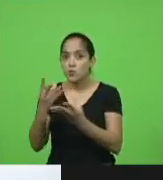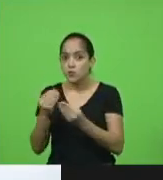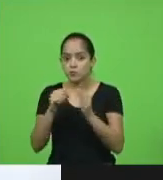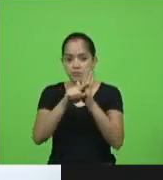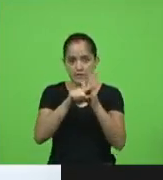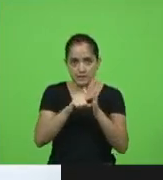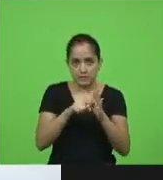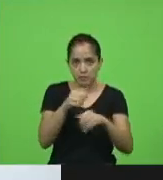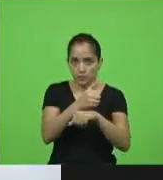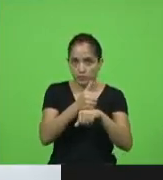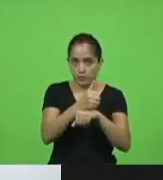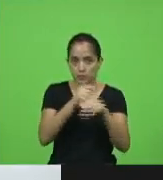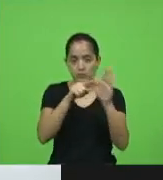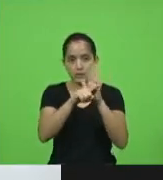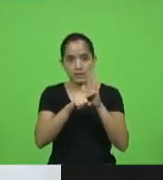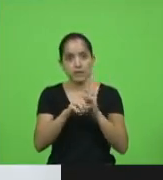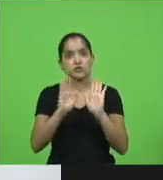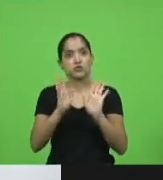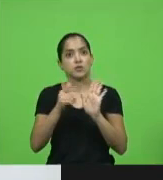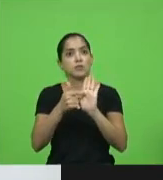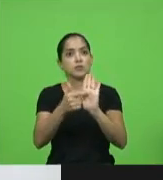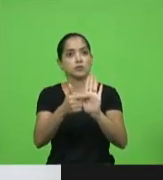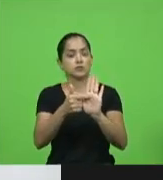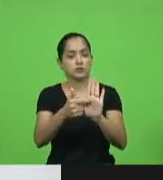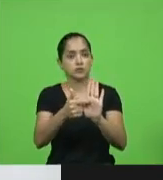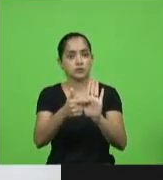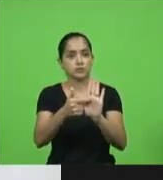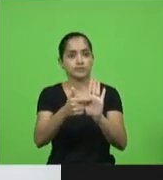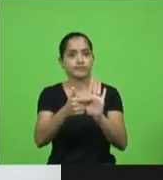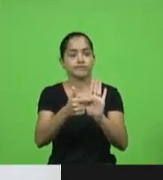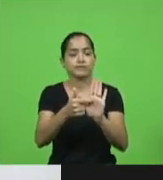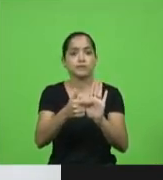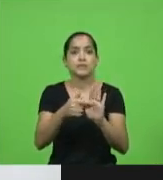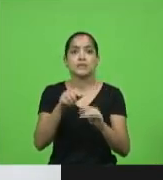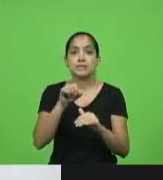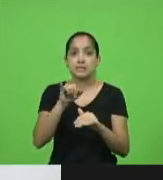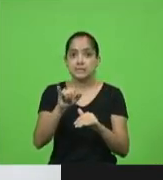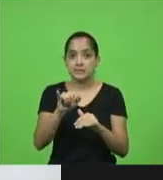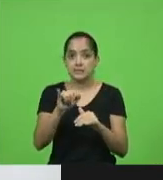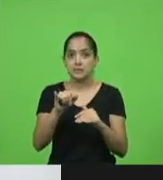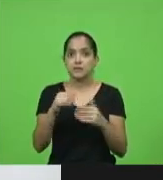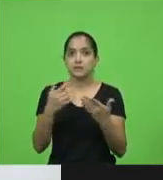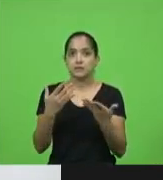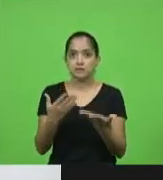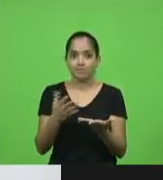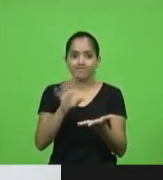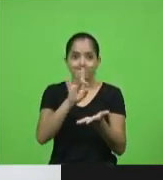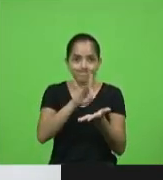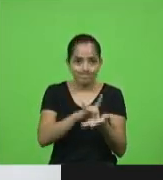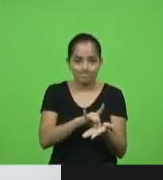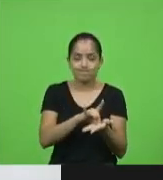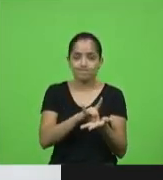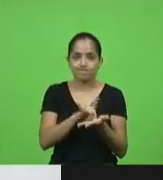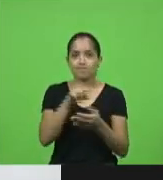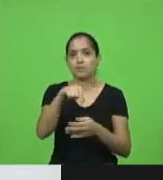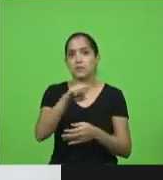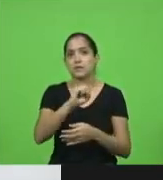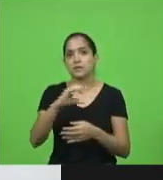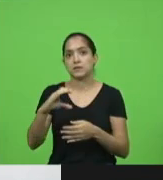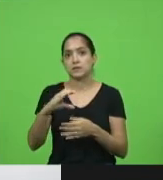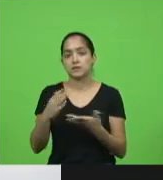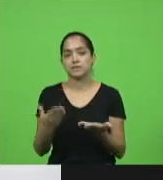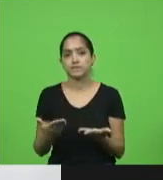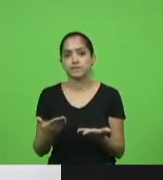já apontaram e que se confirma em nosso estado. É